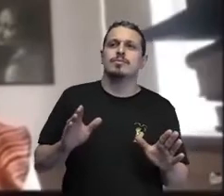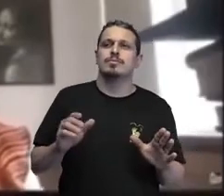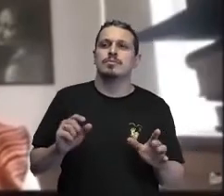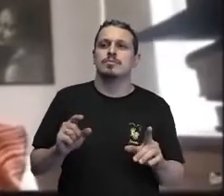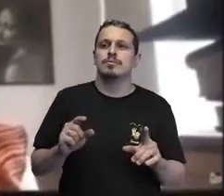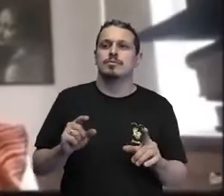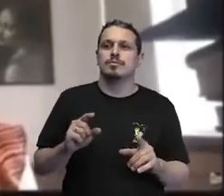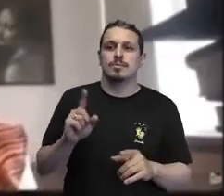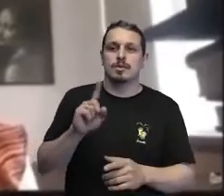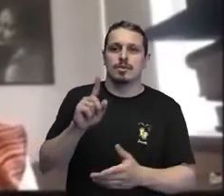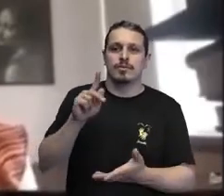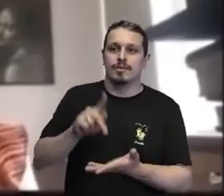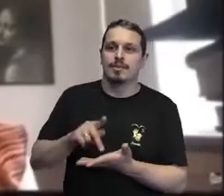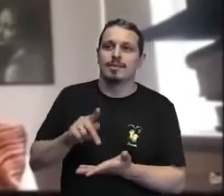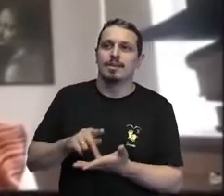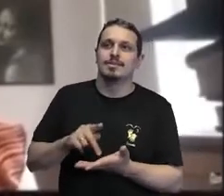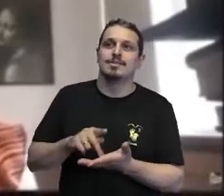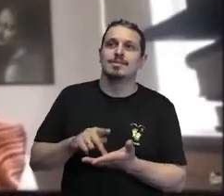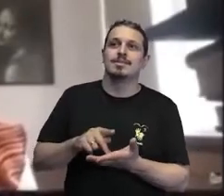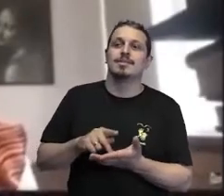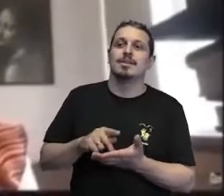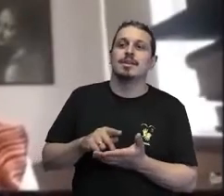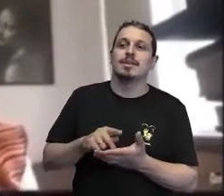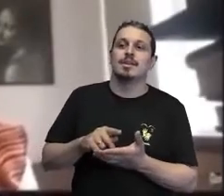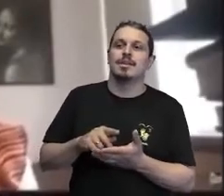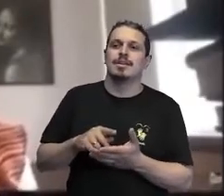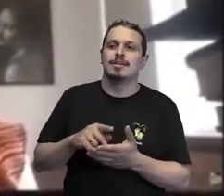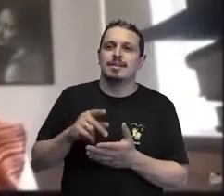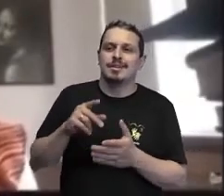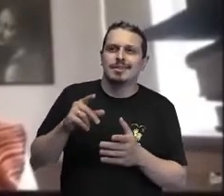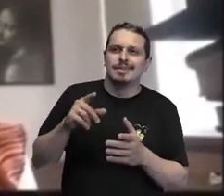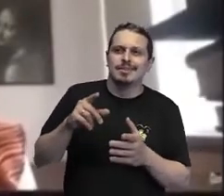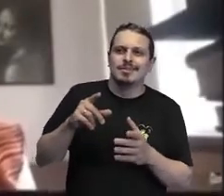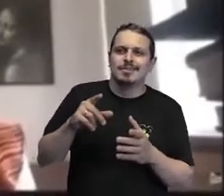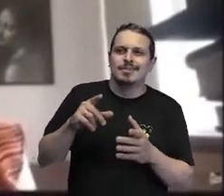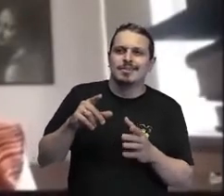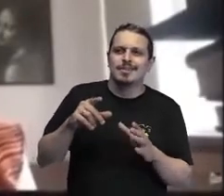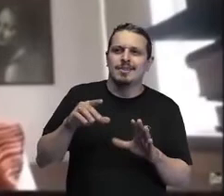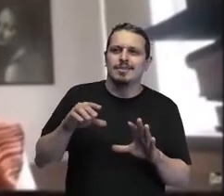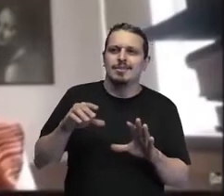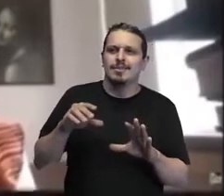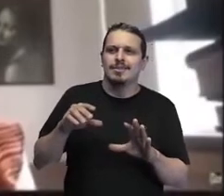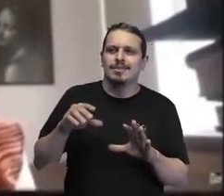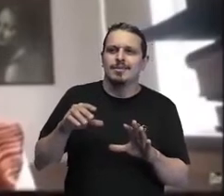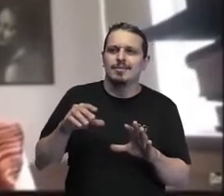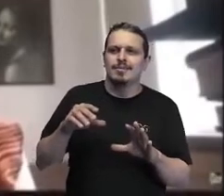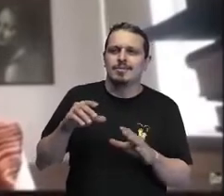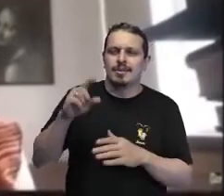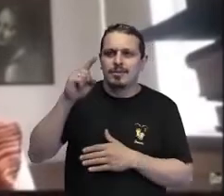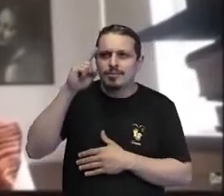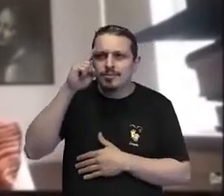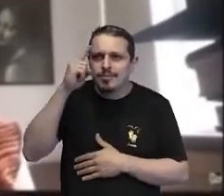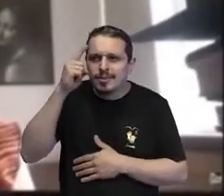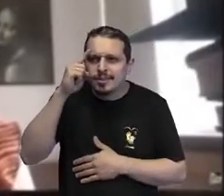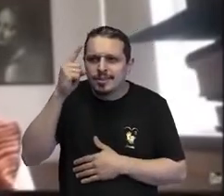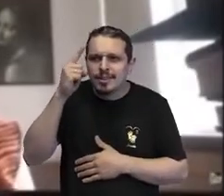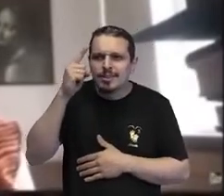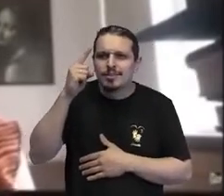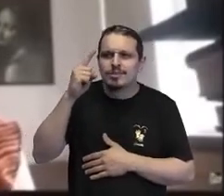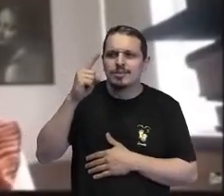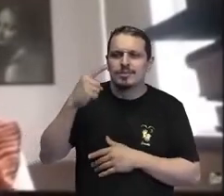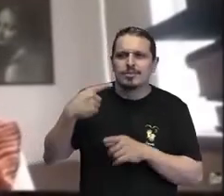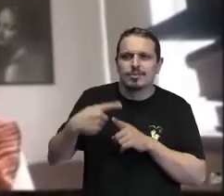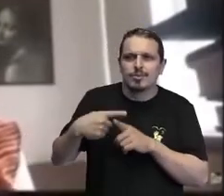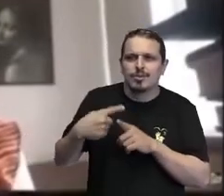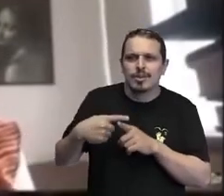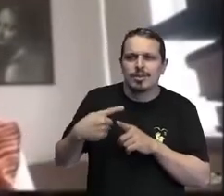nós estamos enganados em pensar assim, porque, porque, primeiro, essa coisa que eu repito em todo, todo momento